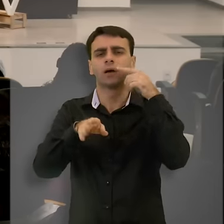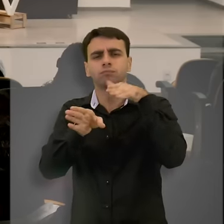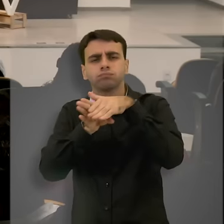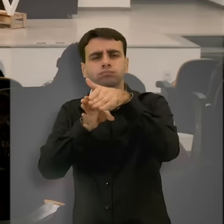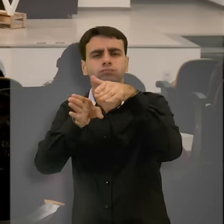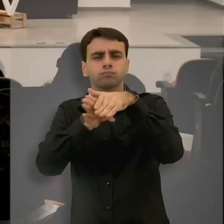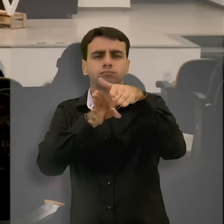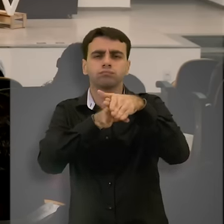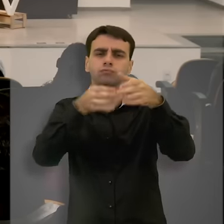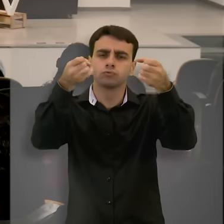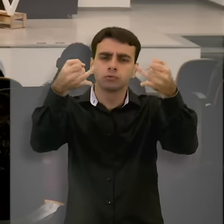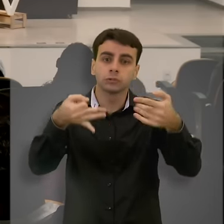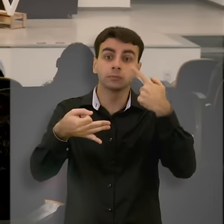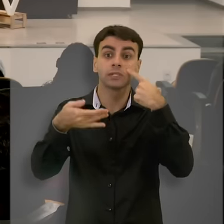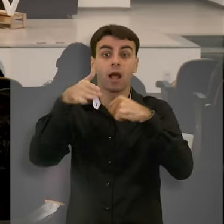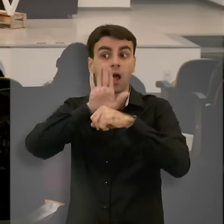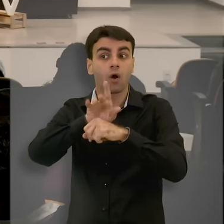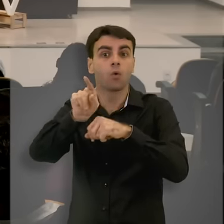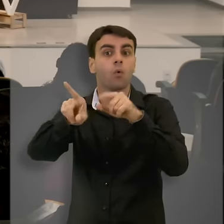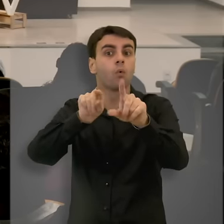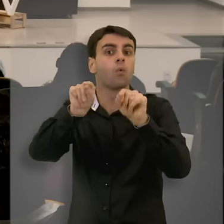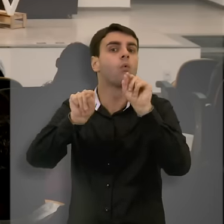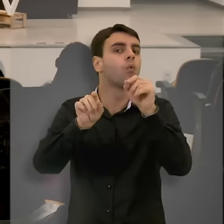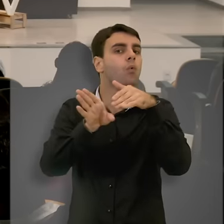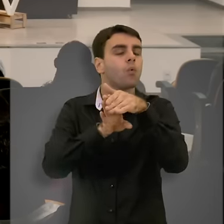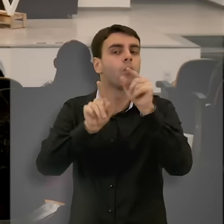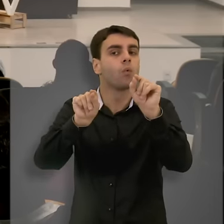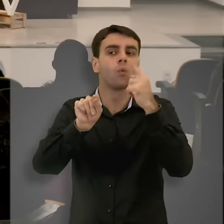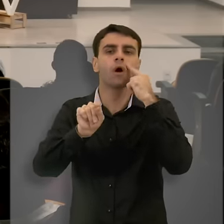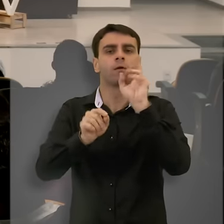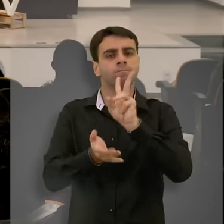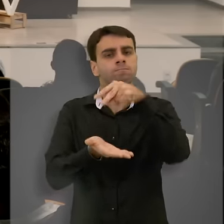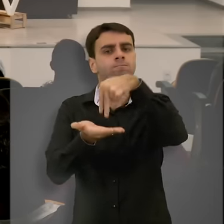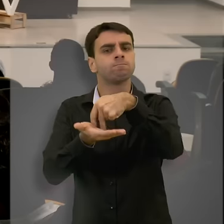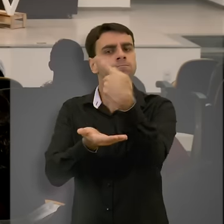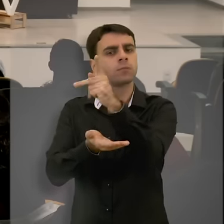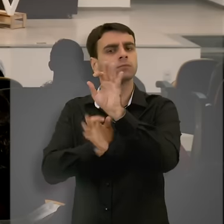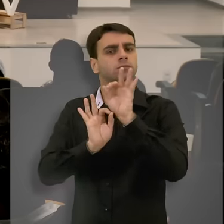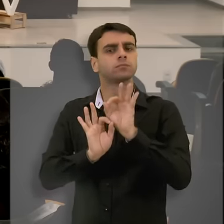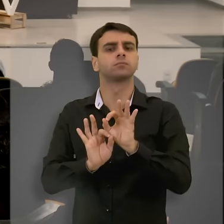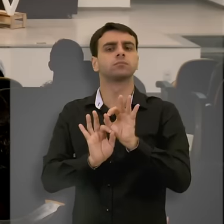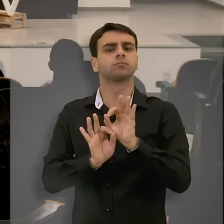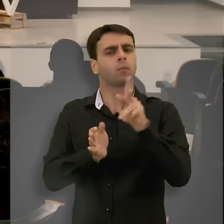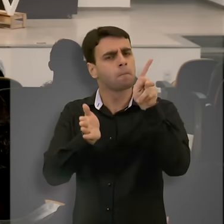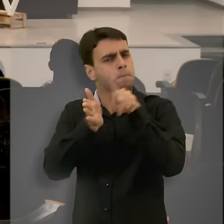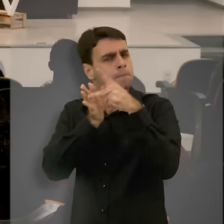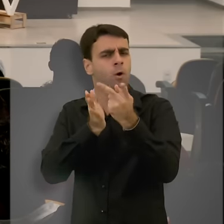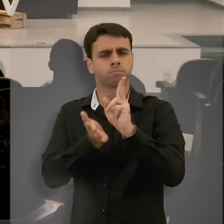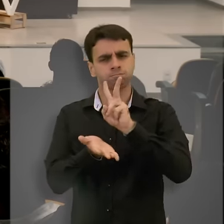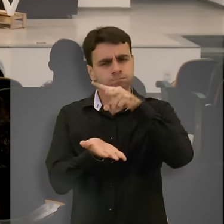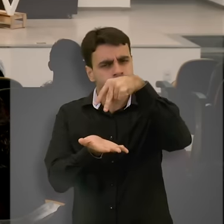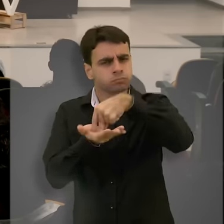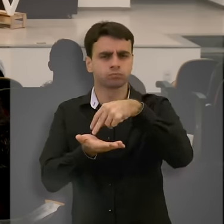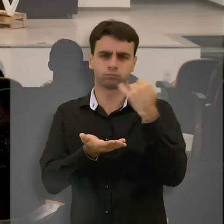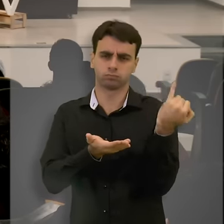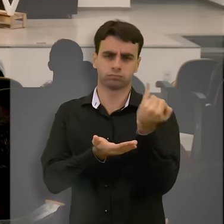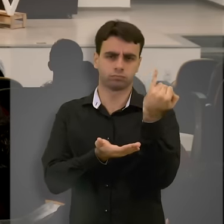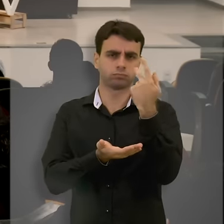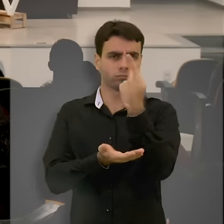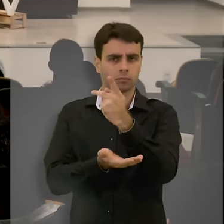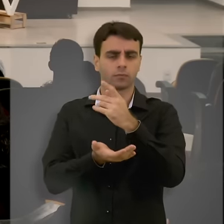pacientes de fazer escolhas, de que eles sejam protagonistas do próprio cuidado de saúde deles.